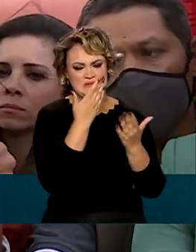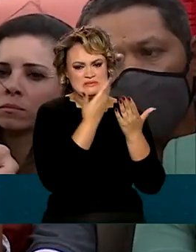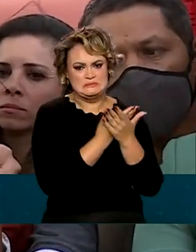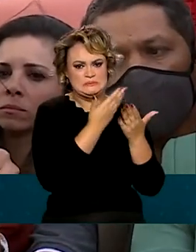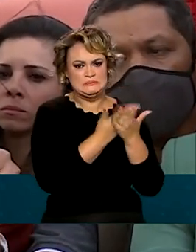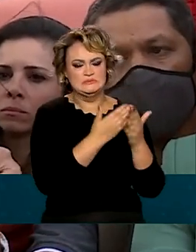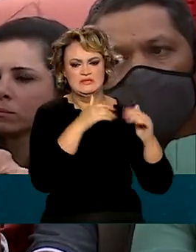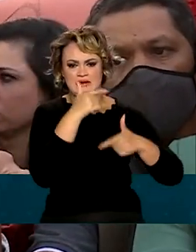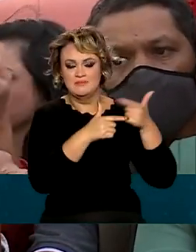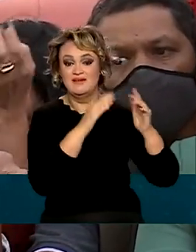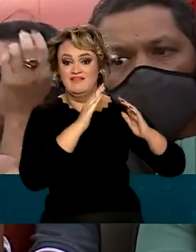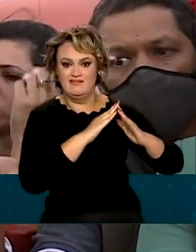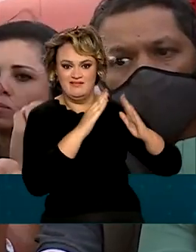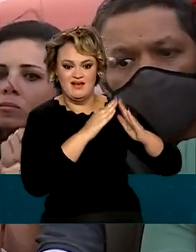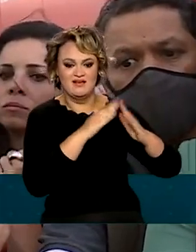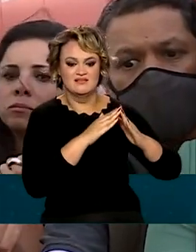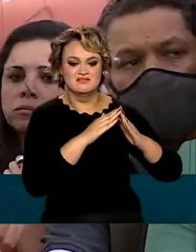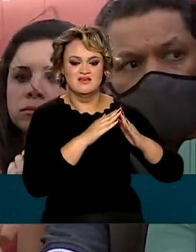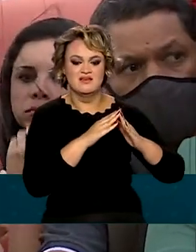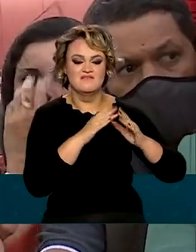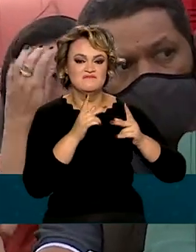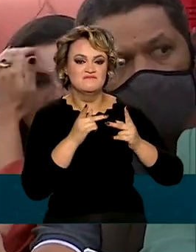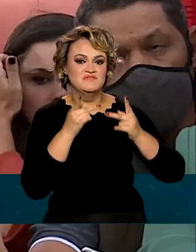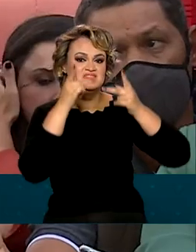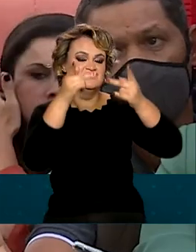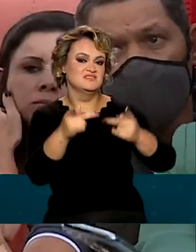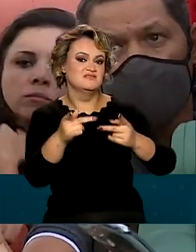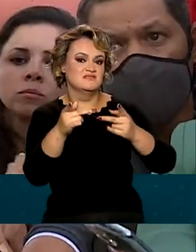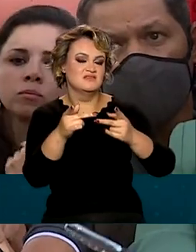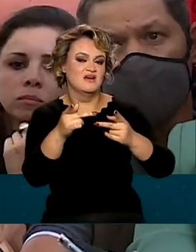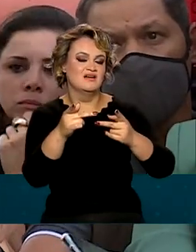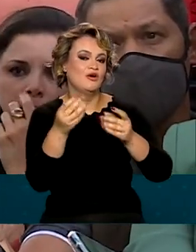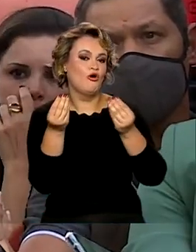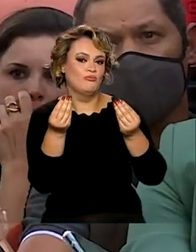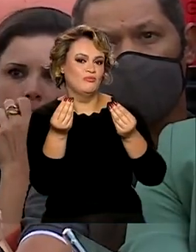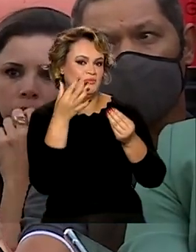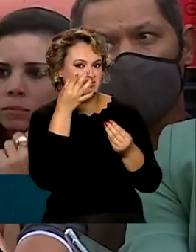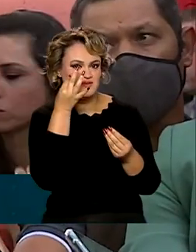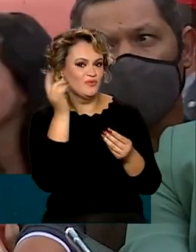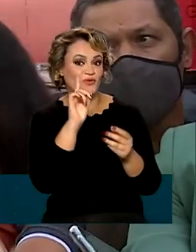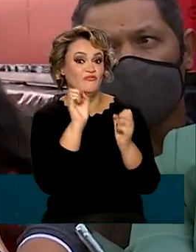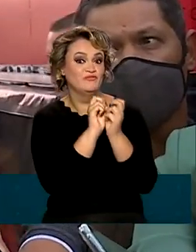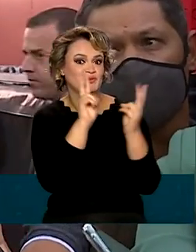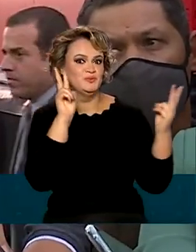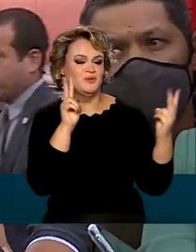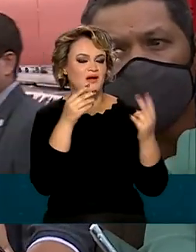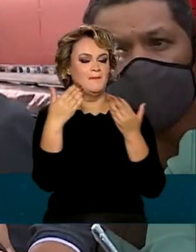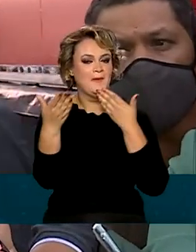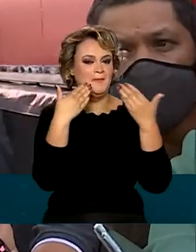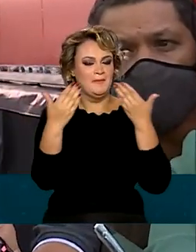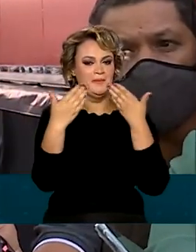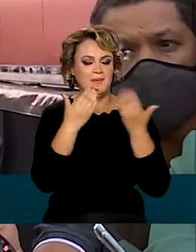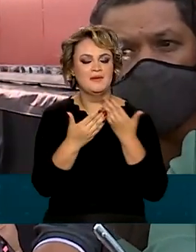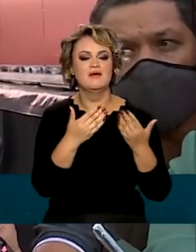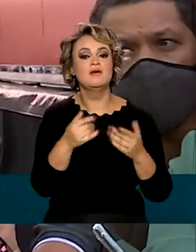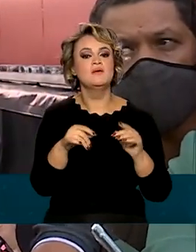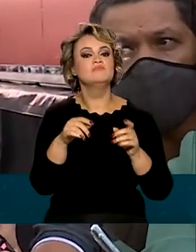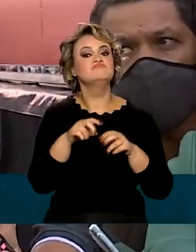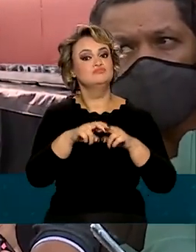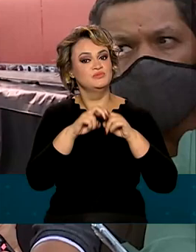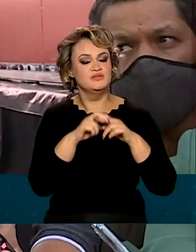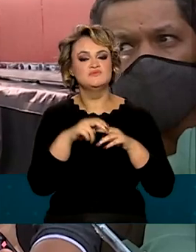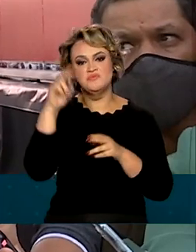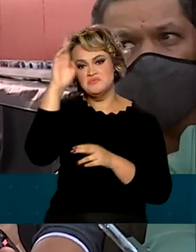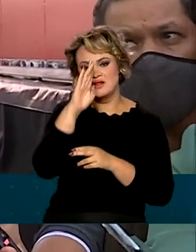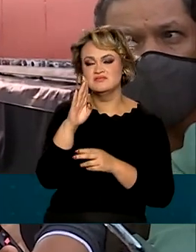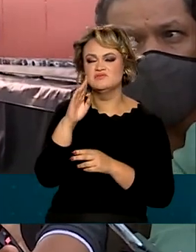trabalhando de casa, visitas aos parentes de forma virtual. Então, tudo isso fez com que o Brasil visse